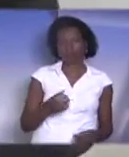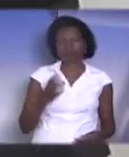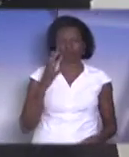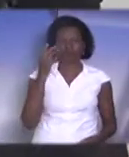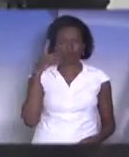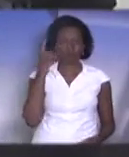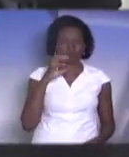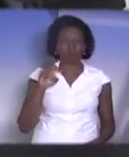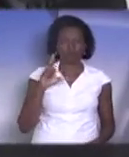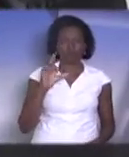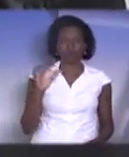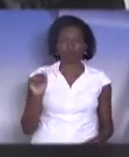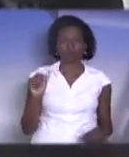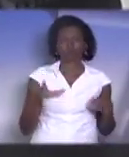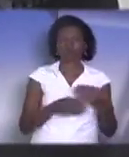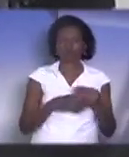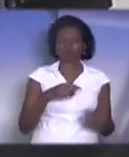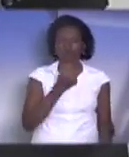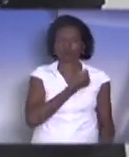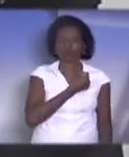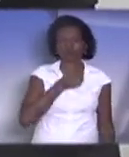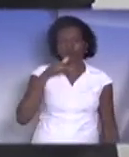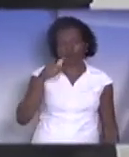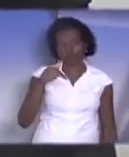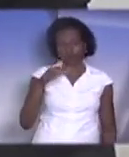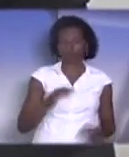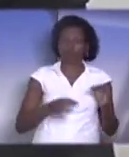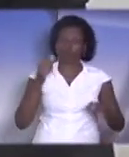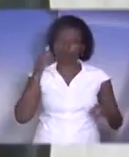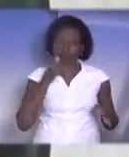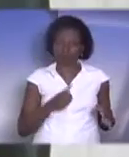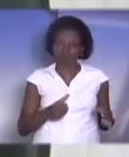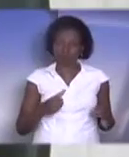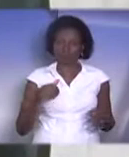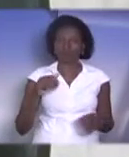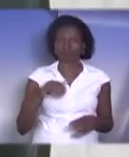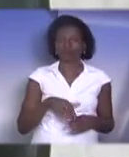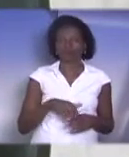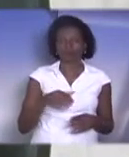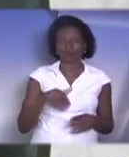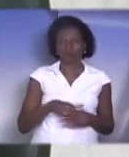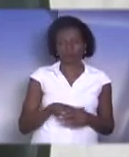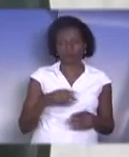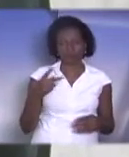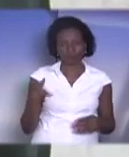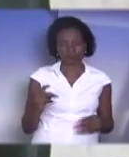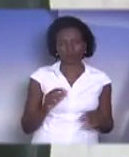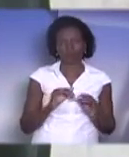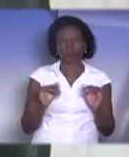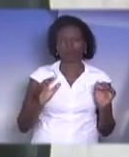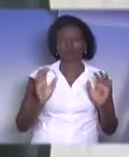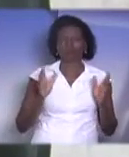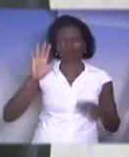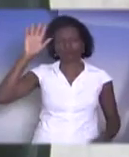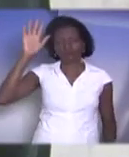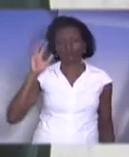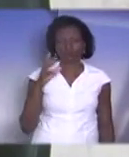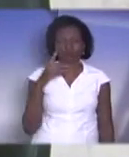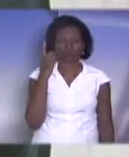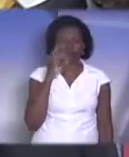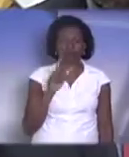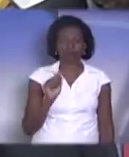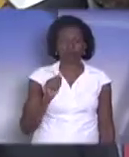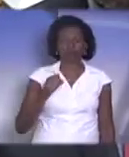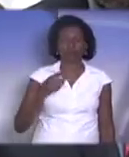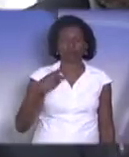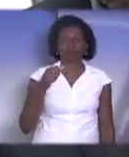meu voto favorável à emenda de número 7, que faz justiça com as mulheres. Está registrado o voto de vossa excelência. Pela ordem, não é, Gasparini.